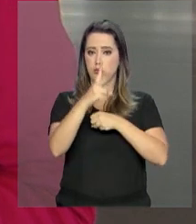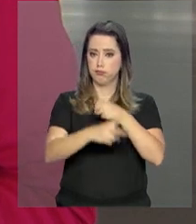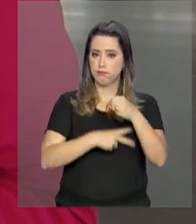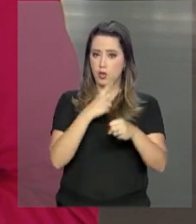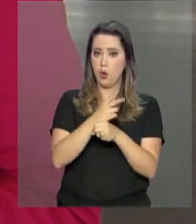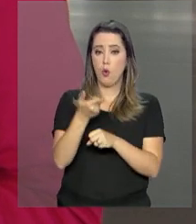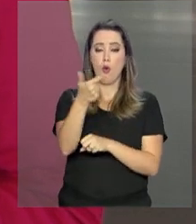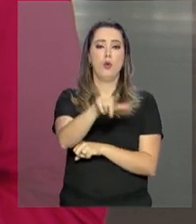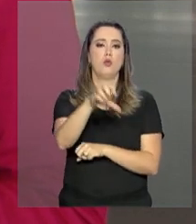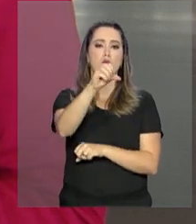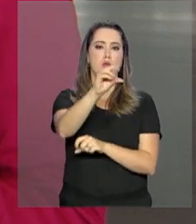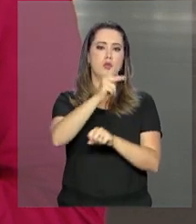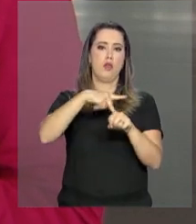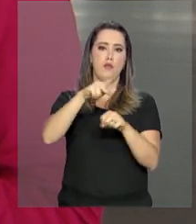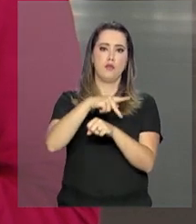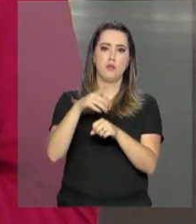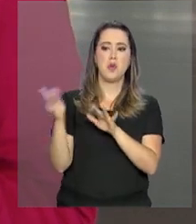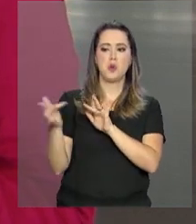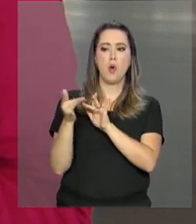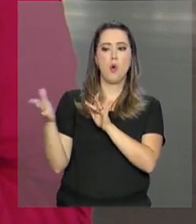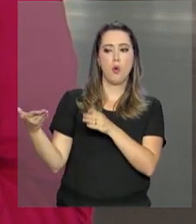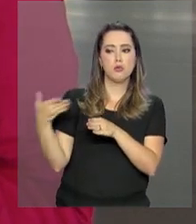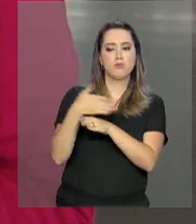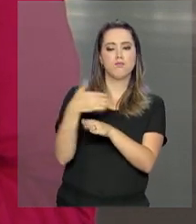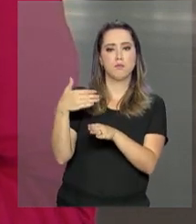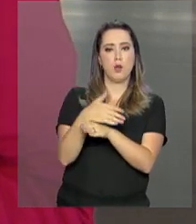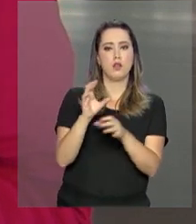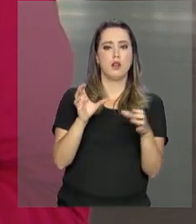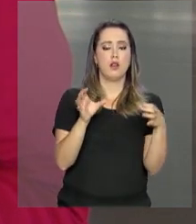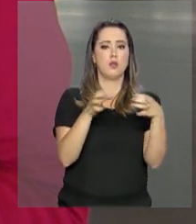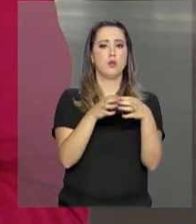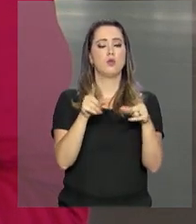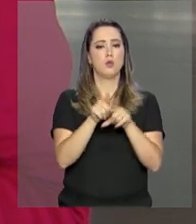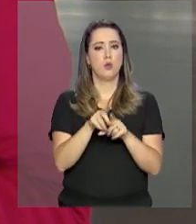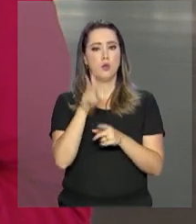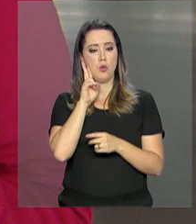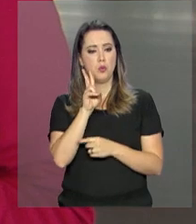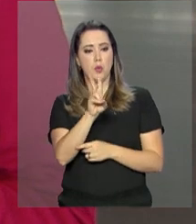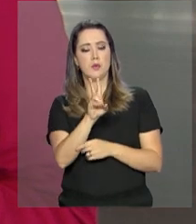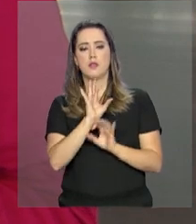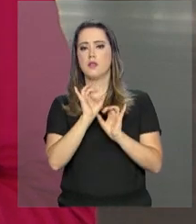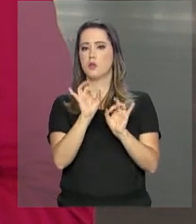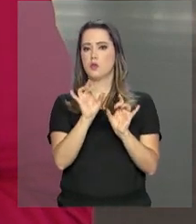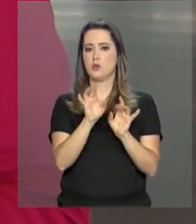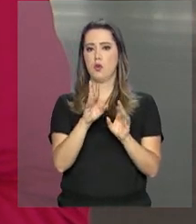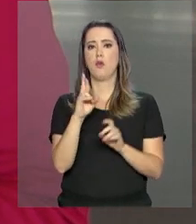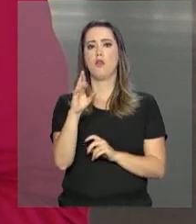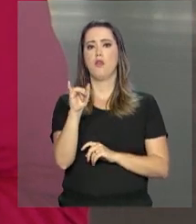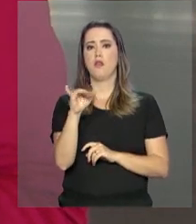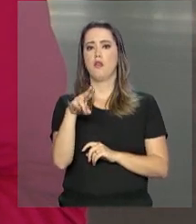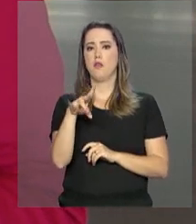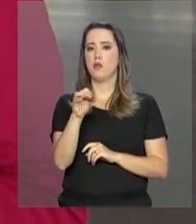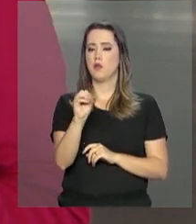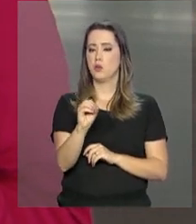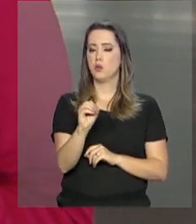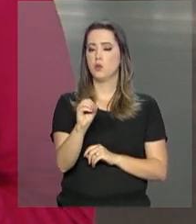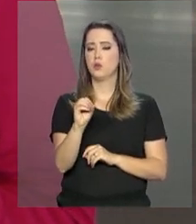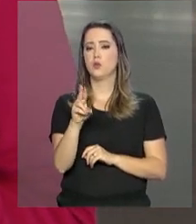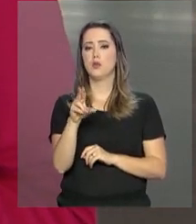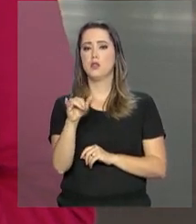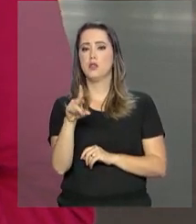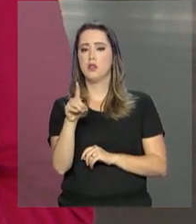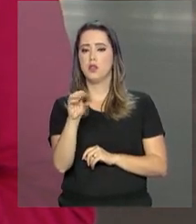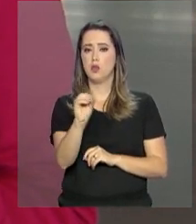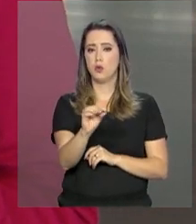nove países devem ser aceitos na organização como observadores. Reino Unido, França e Itália estão entre os